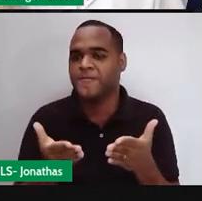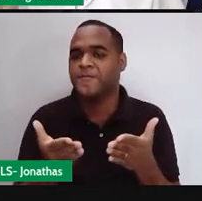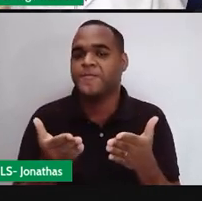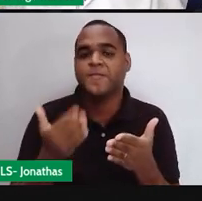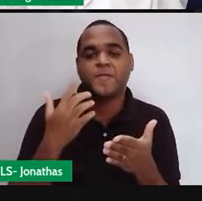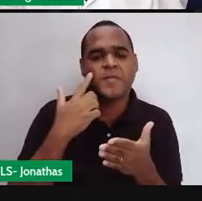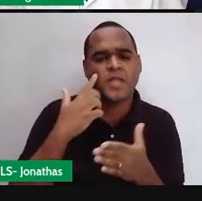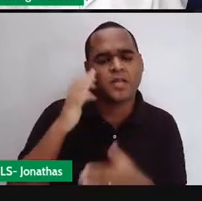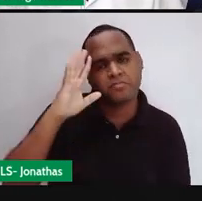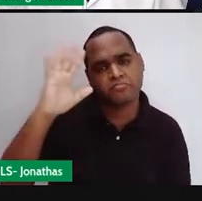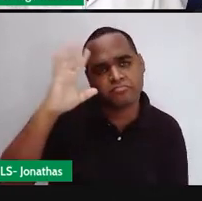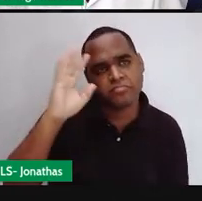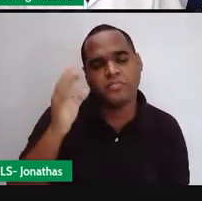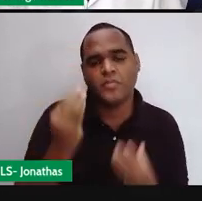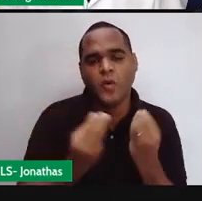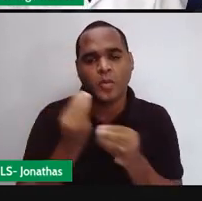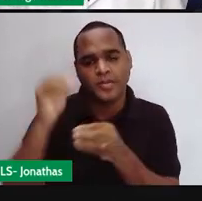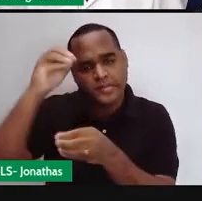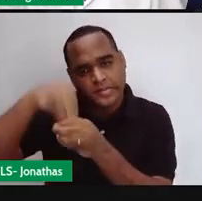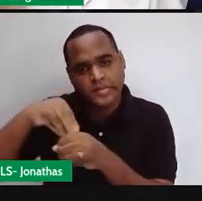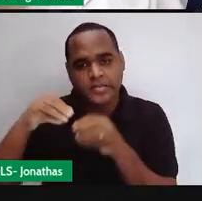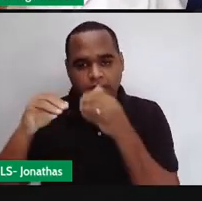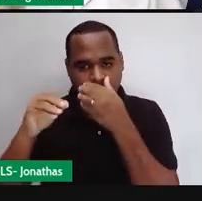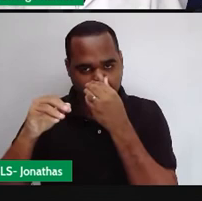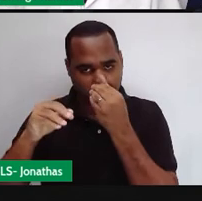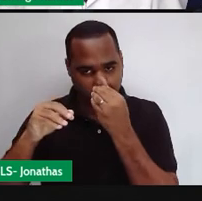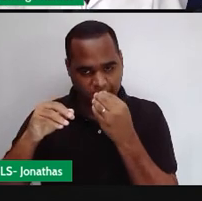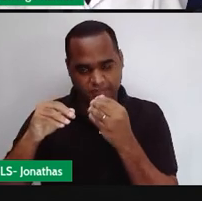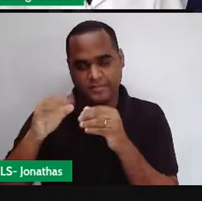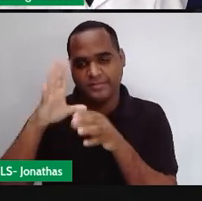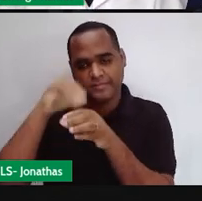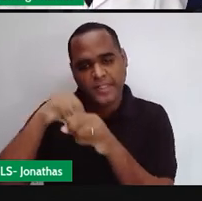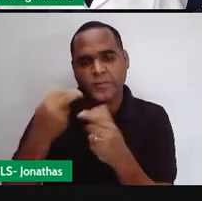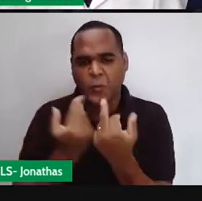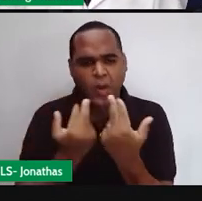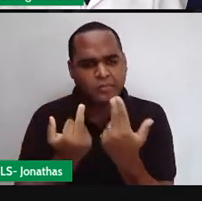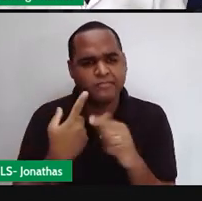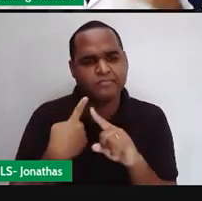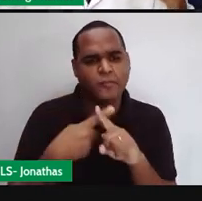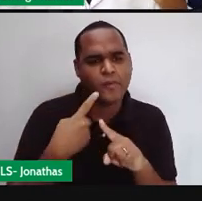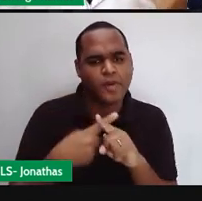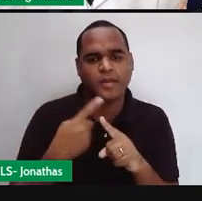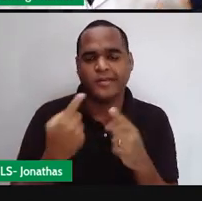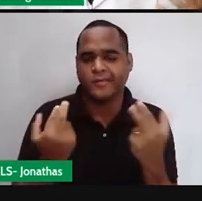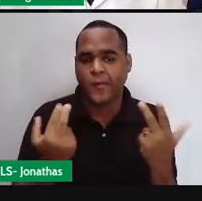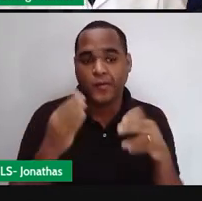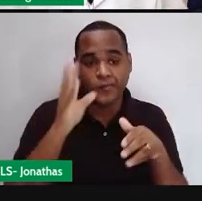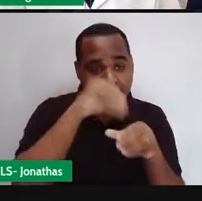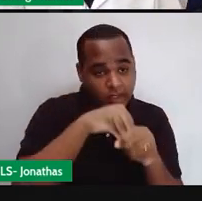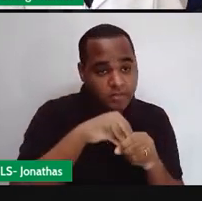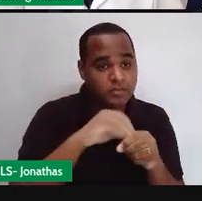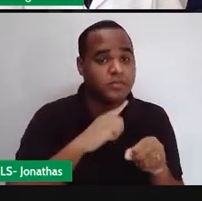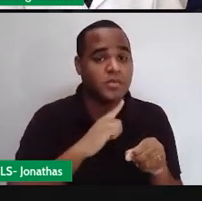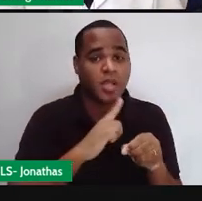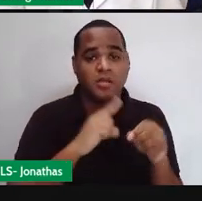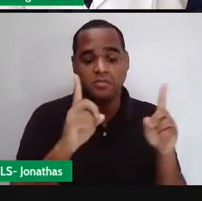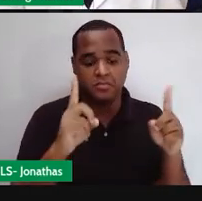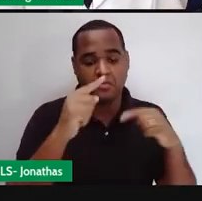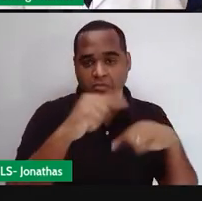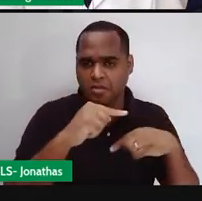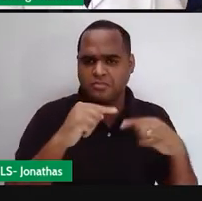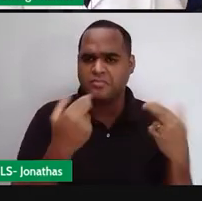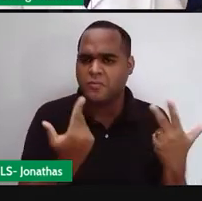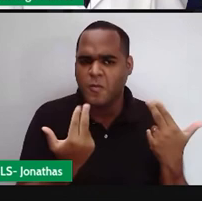iguais aos ângulos internos de um quadrado ou porque os ângulos internos de um quadrado são iguais aos ângulos internos de um